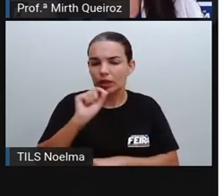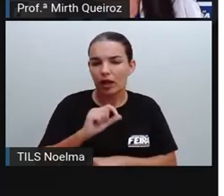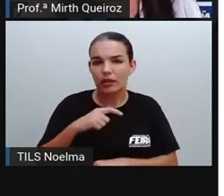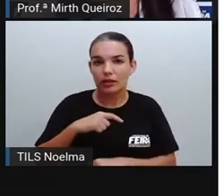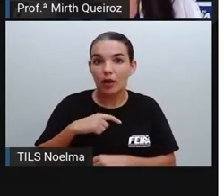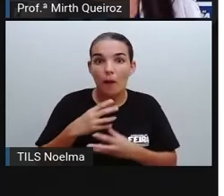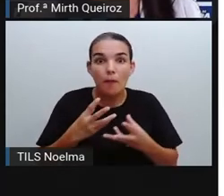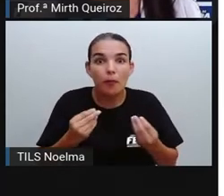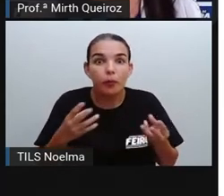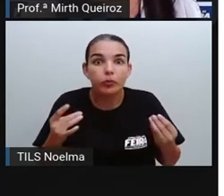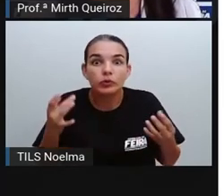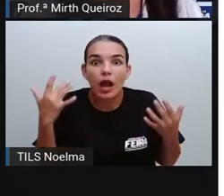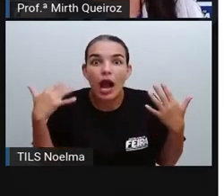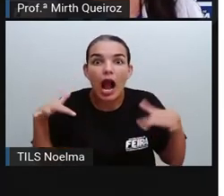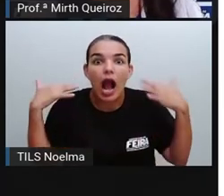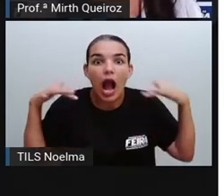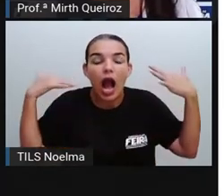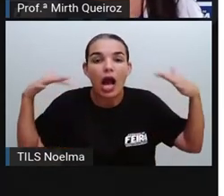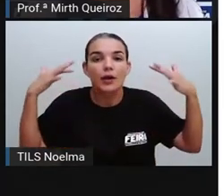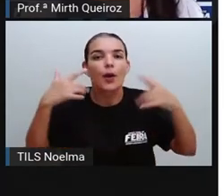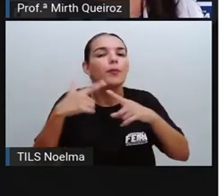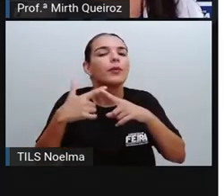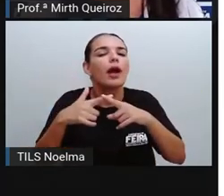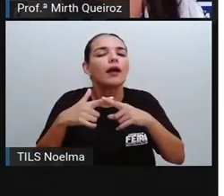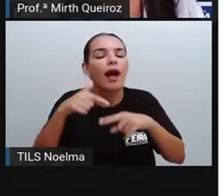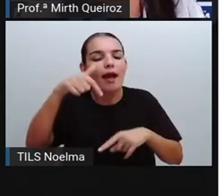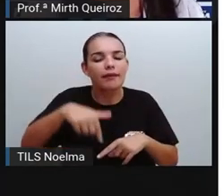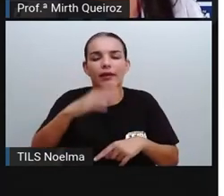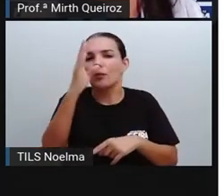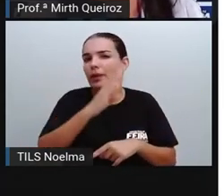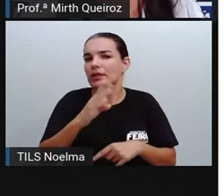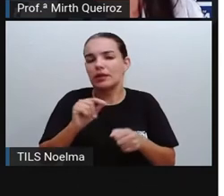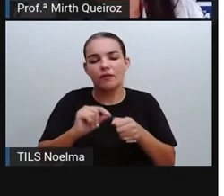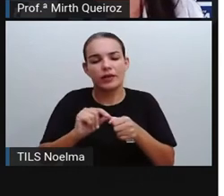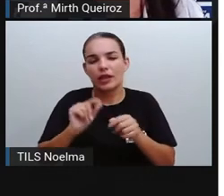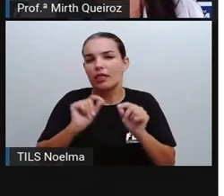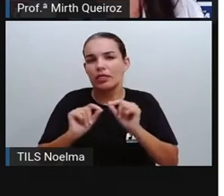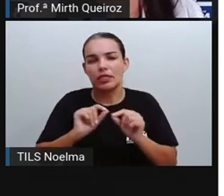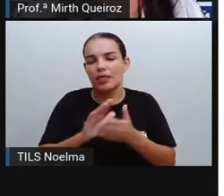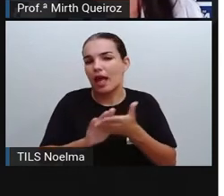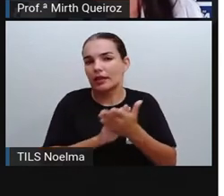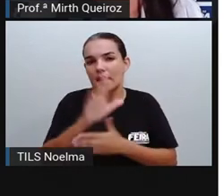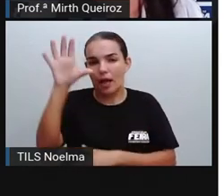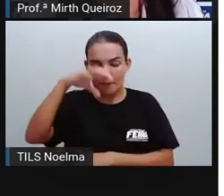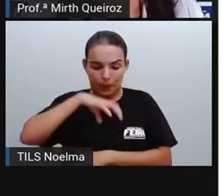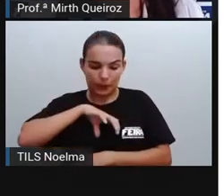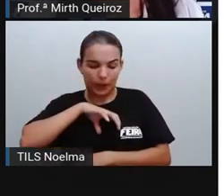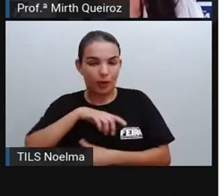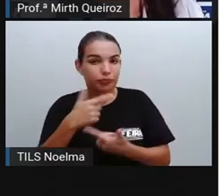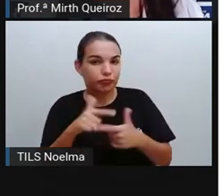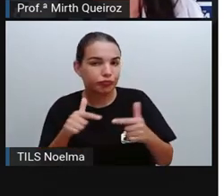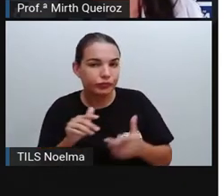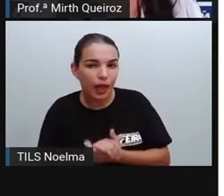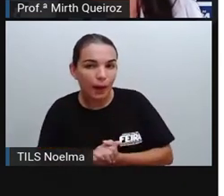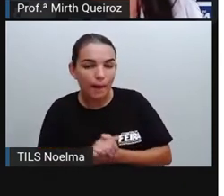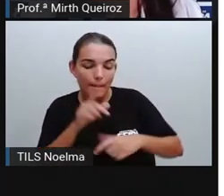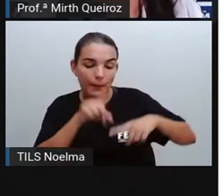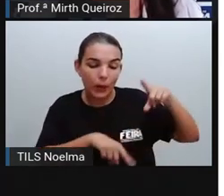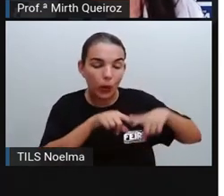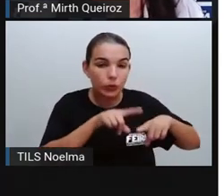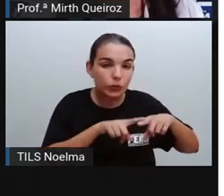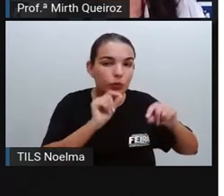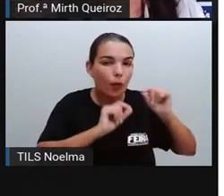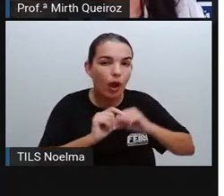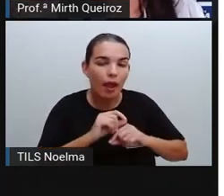ficou-se mais caro. Por quê? Porque não era produzido no próprio Portugal, né? Embora naquela época, por ser um produto caro,